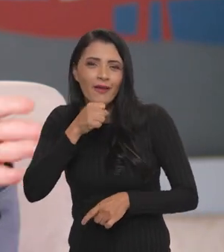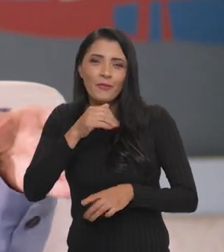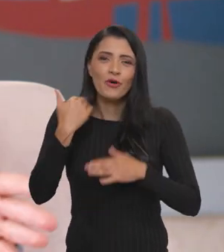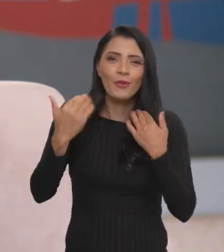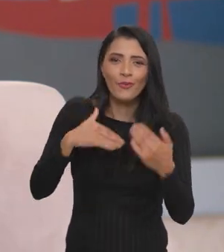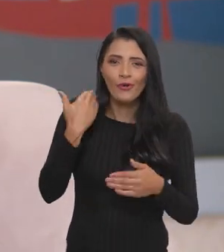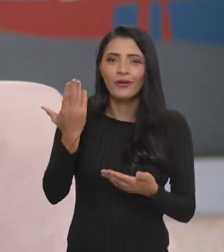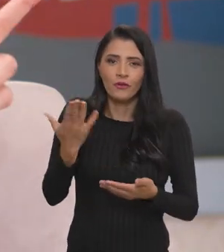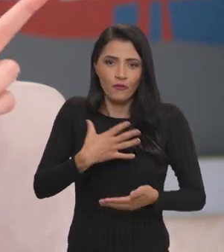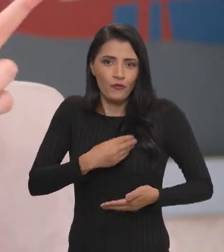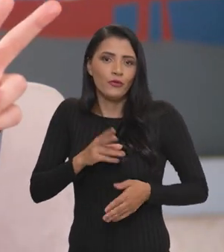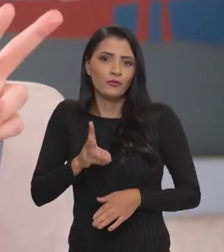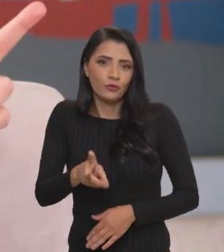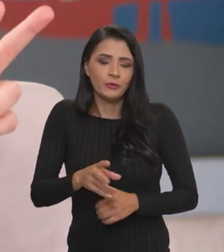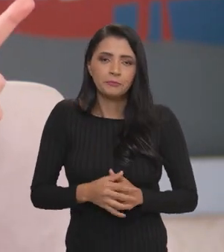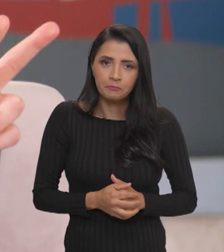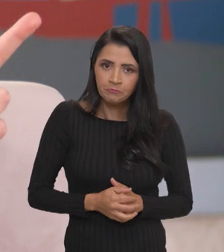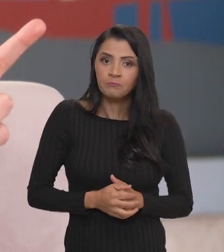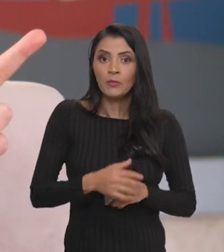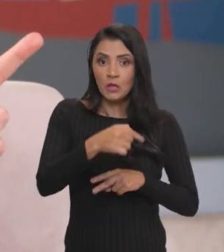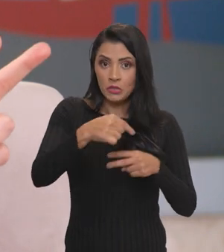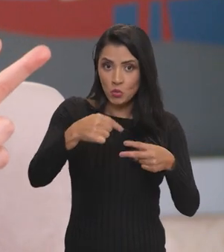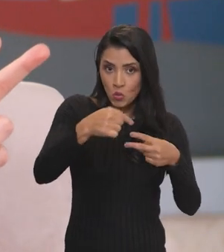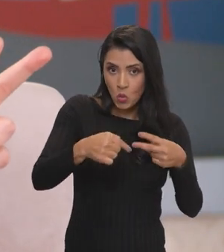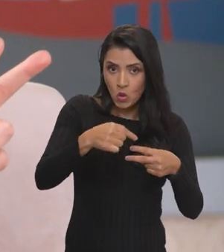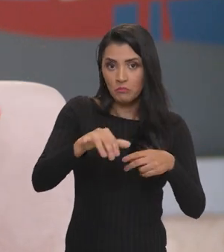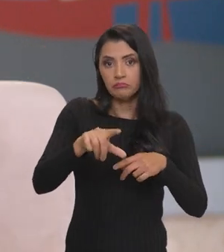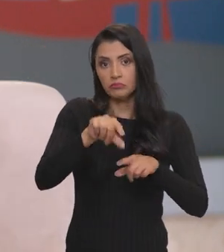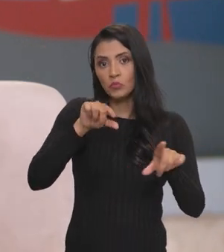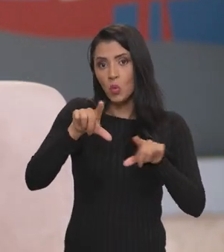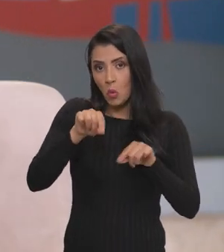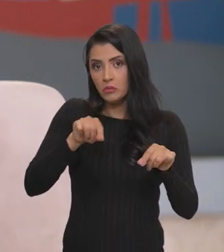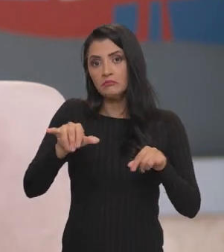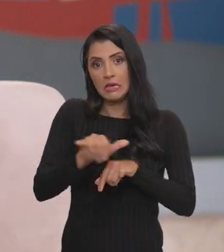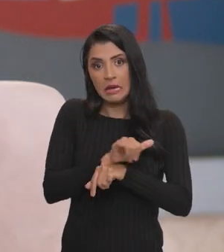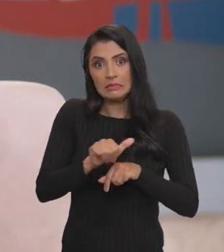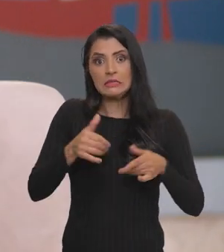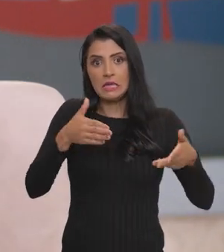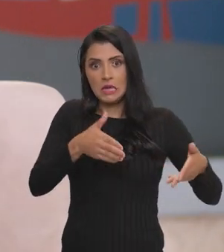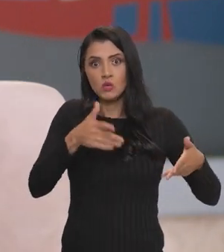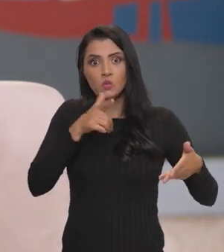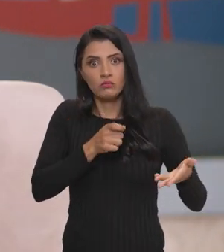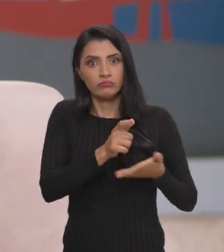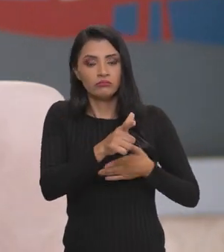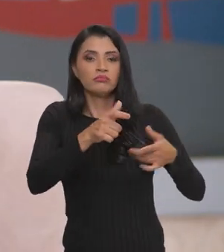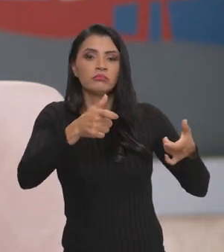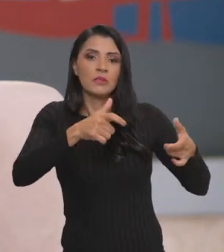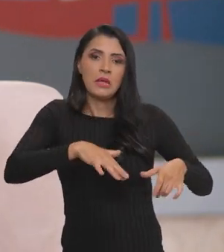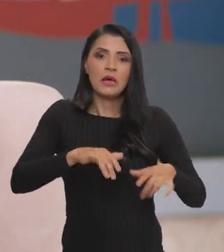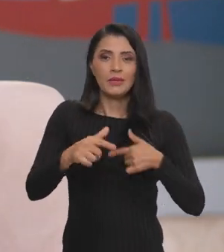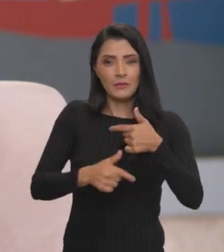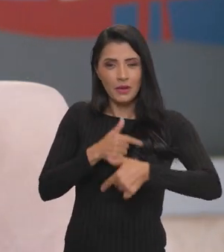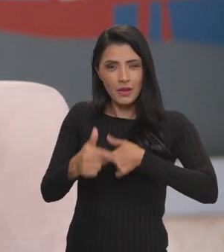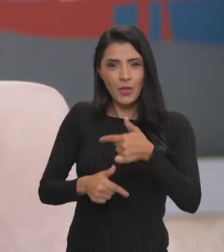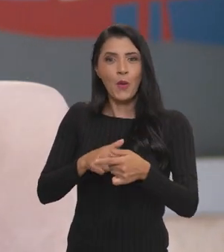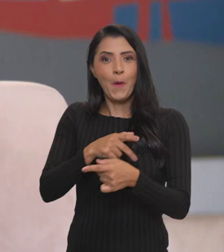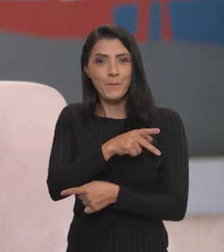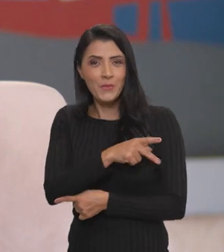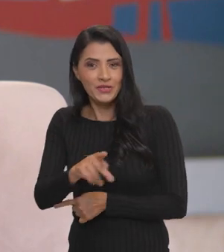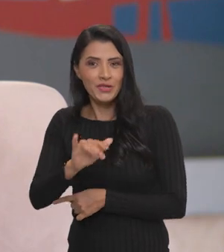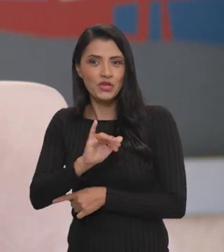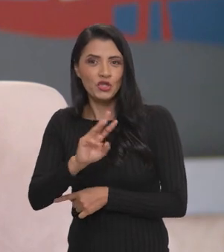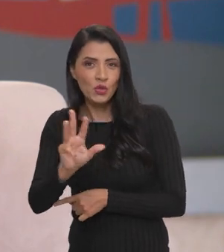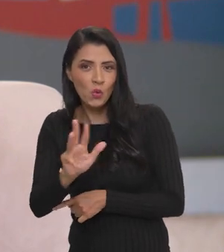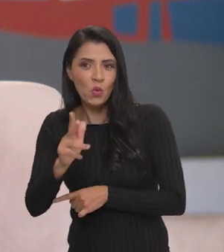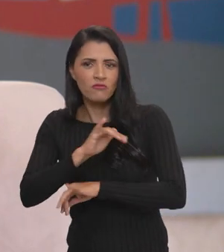reforma agrária, a gente já fez essas duas primeiras iniciativas de acesso à terra e a gente está trabalhando para que o presidente Lula faça anúncios muito